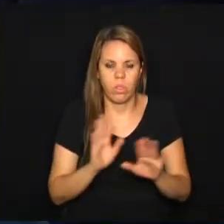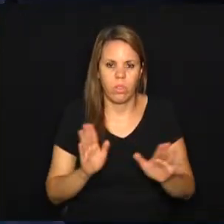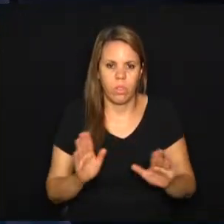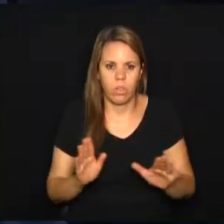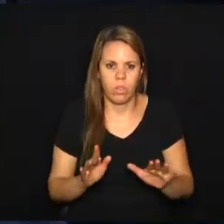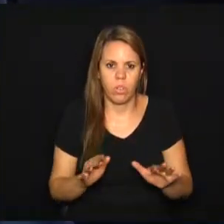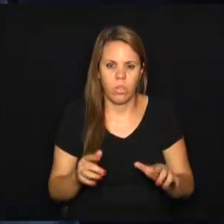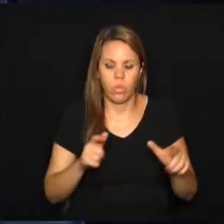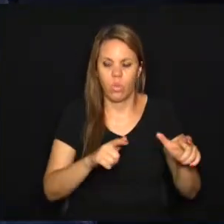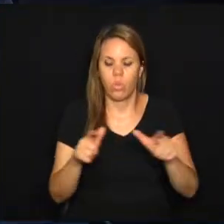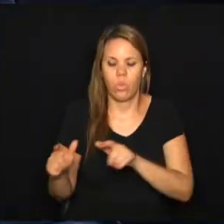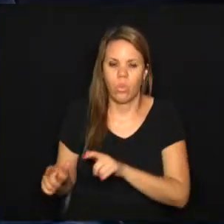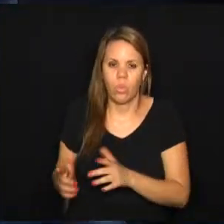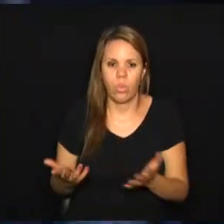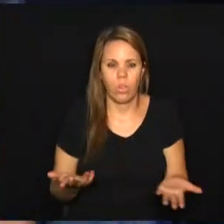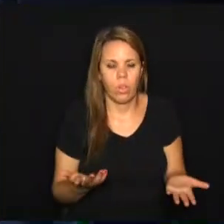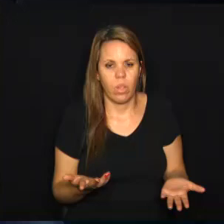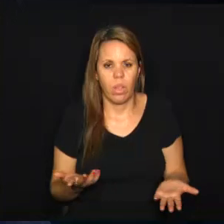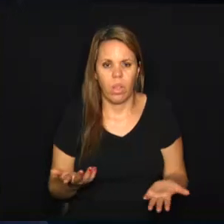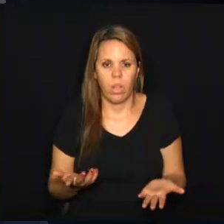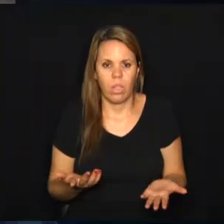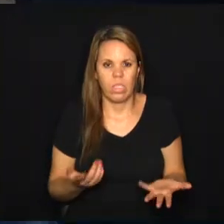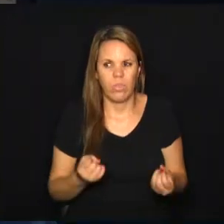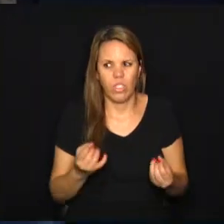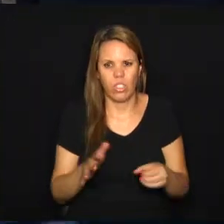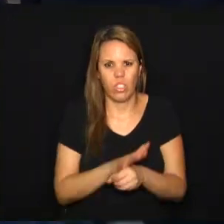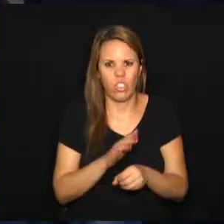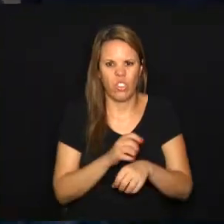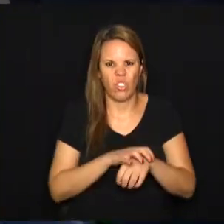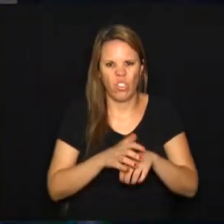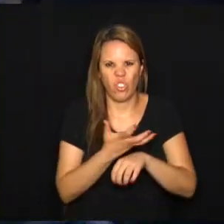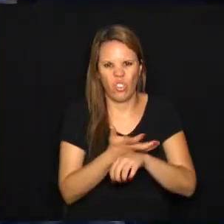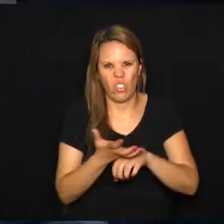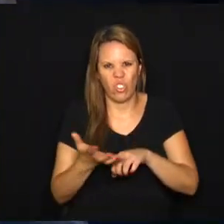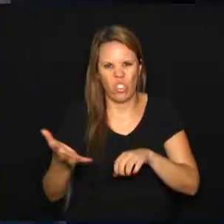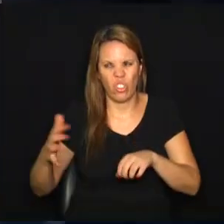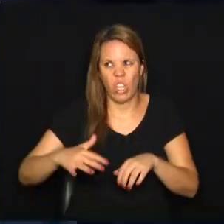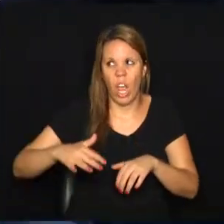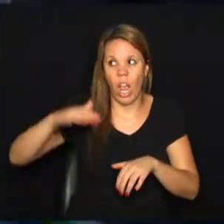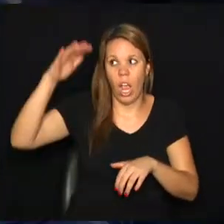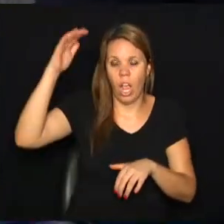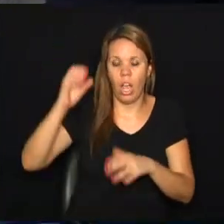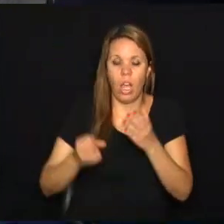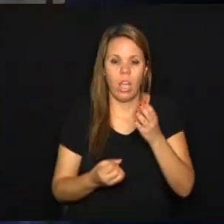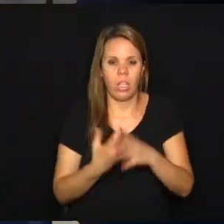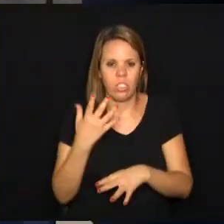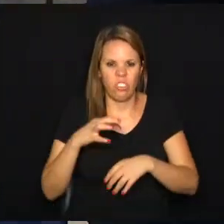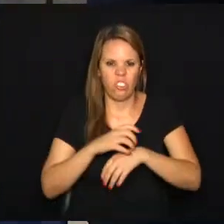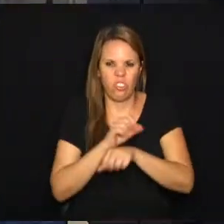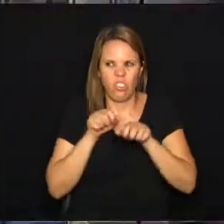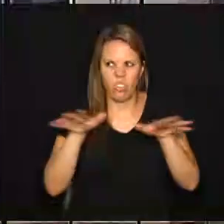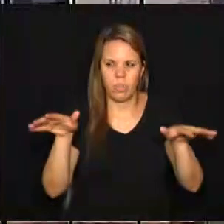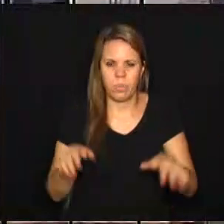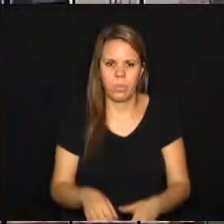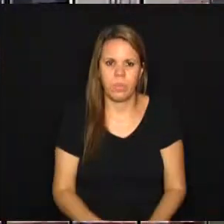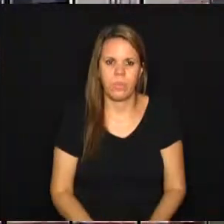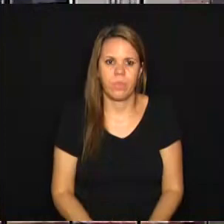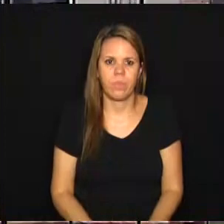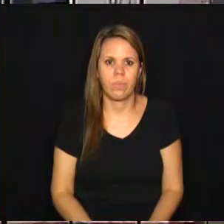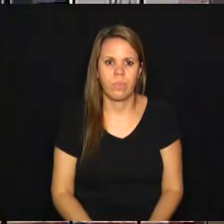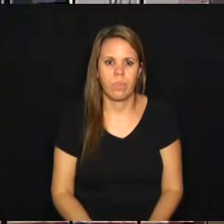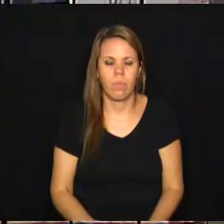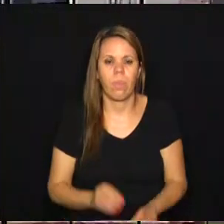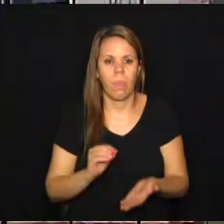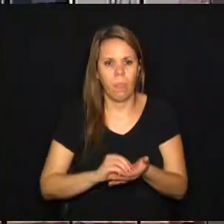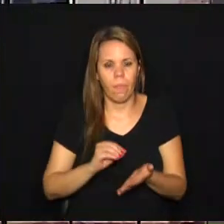circulam onde não é devido. Agora, se você tem esses matos altos, obviamente que acaba circulando aí por toda a região. A